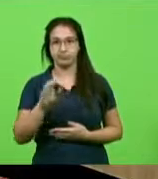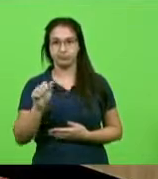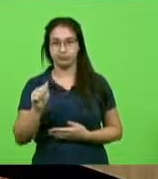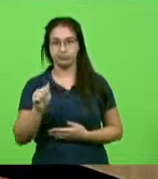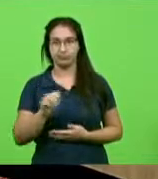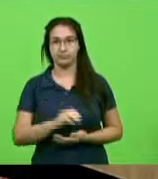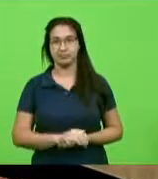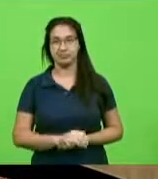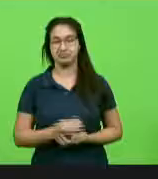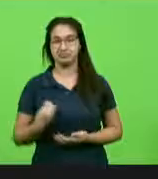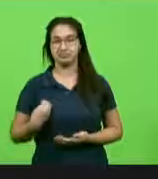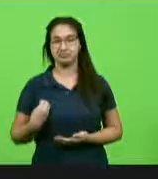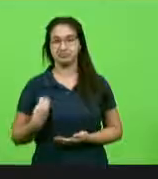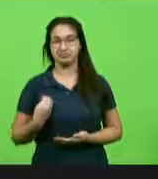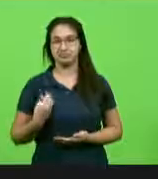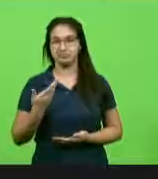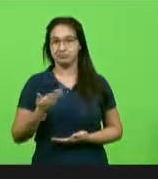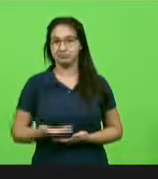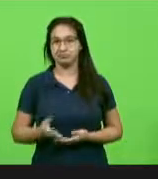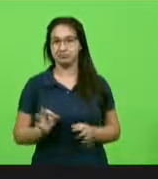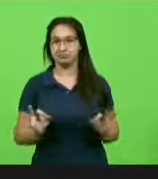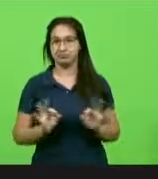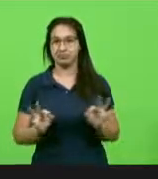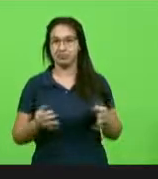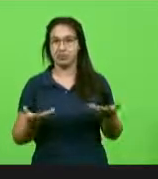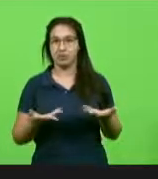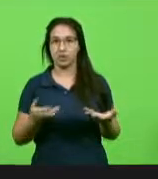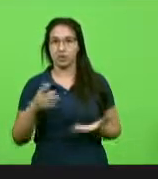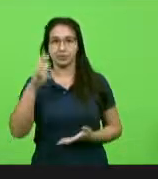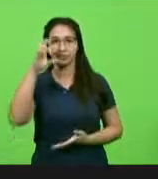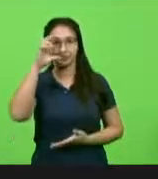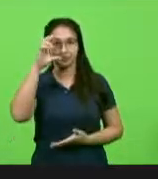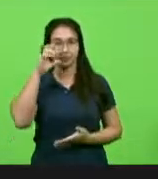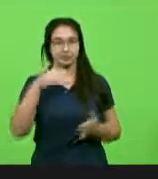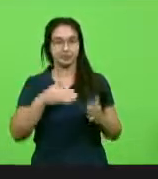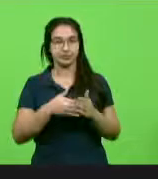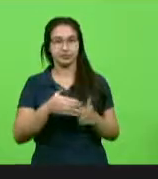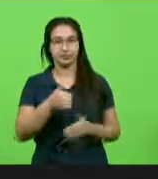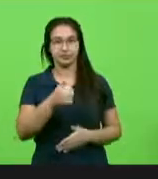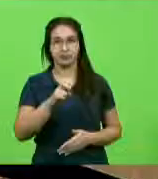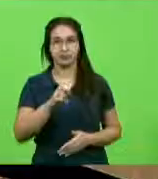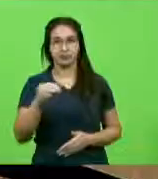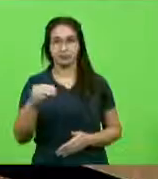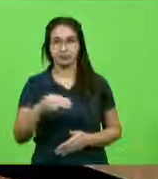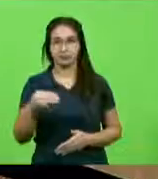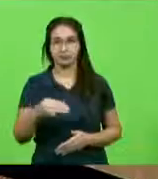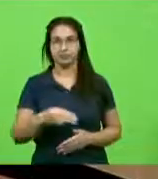não está presente, será Ricardo Alba, por 15 minutos, deputado.